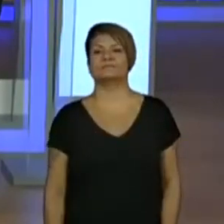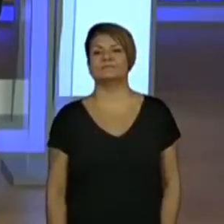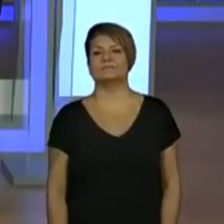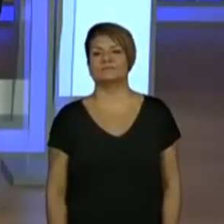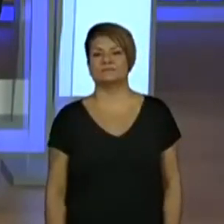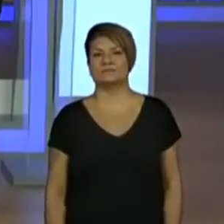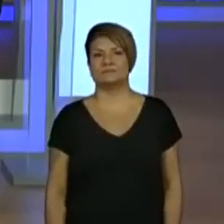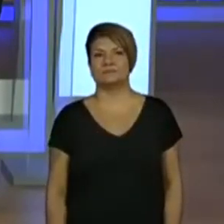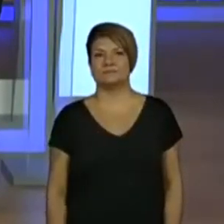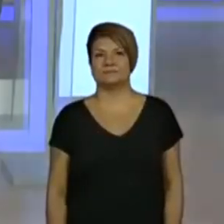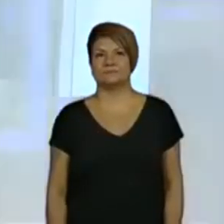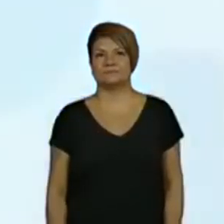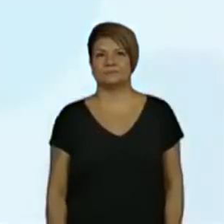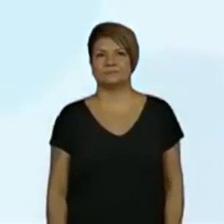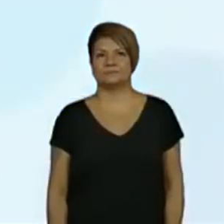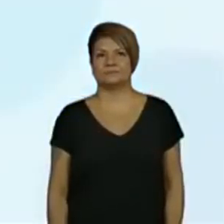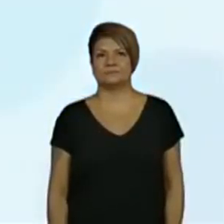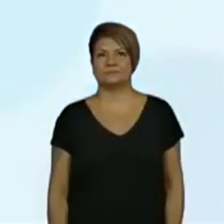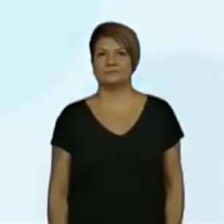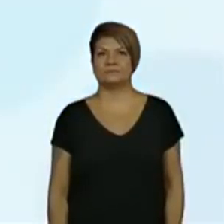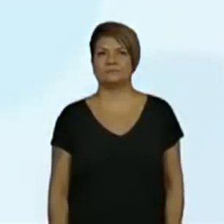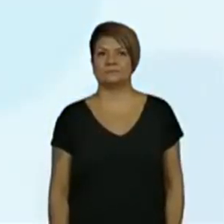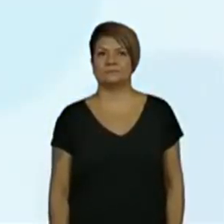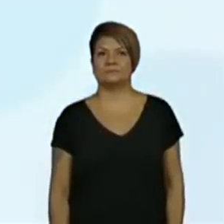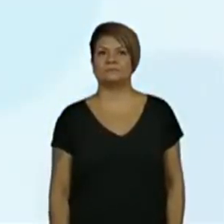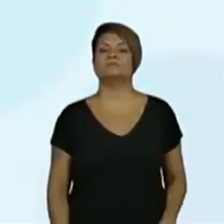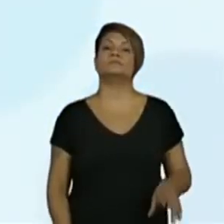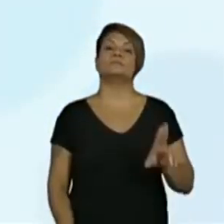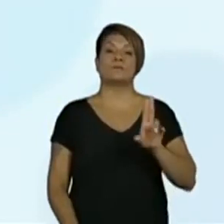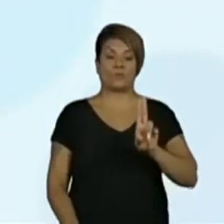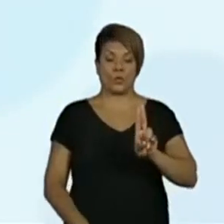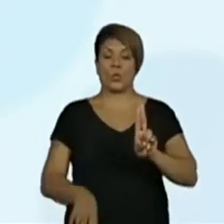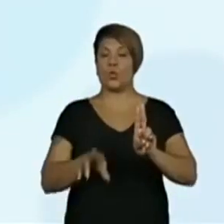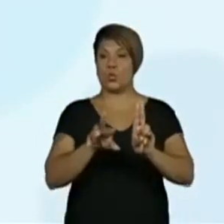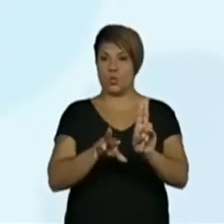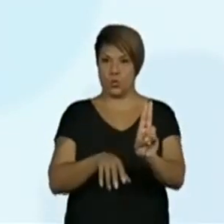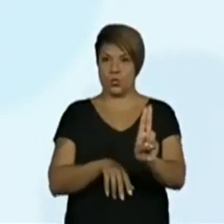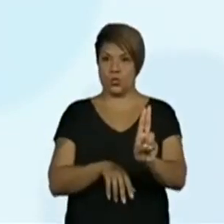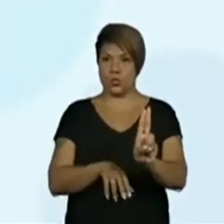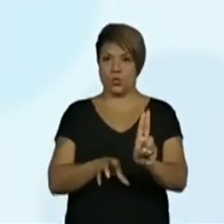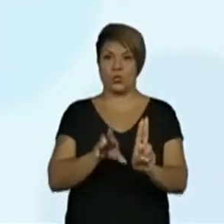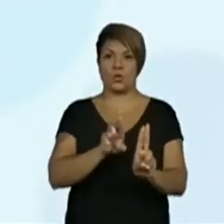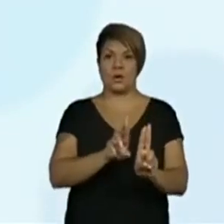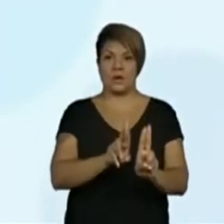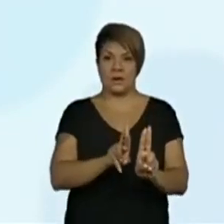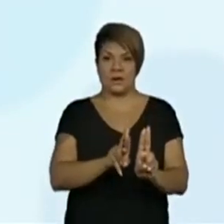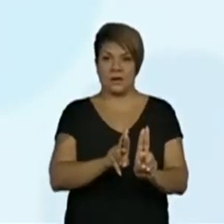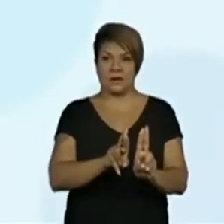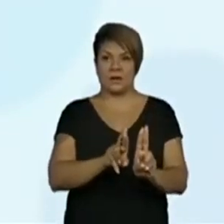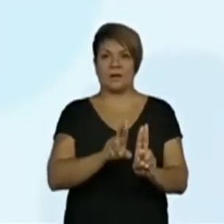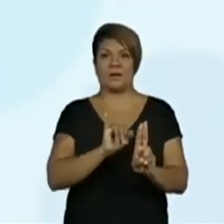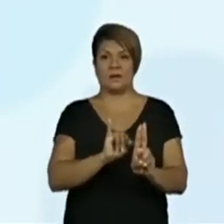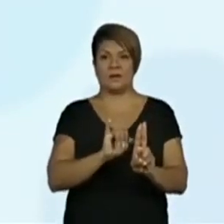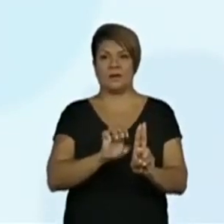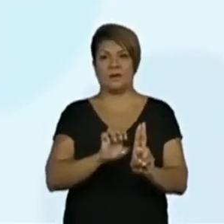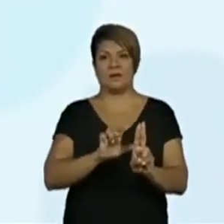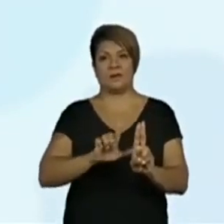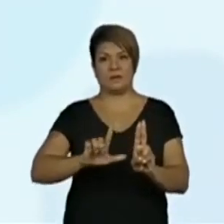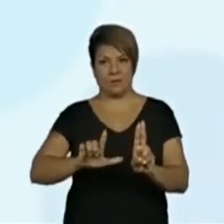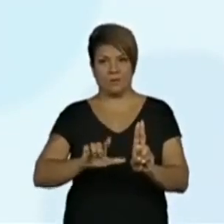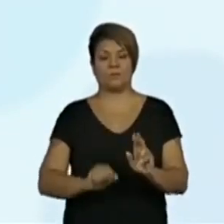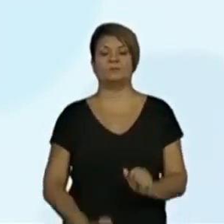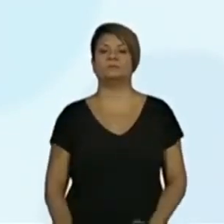Muito bem. A gente vai para o R. Uriel. Olha só. Eu vou precisar de mais letras. Sim.